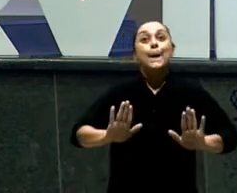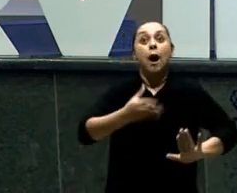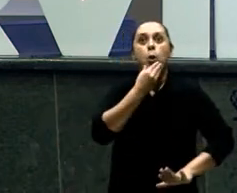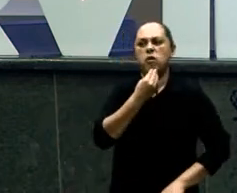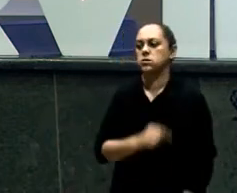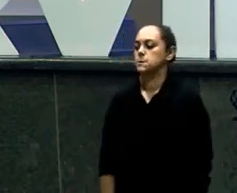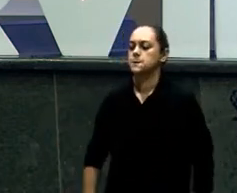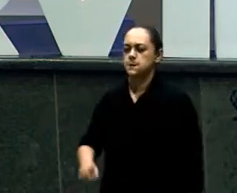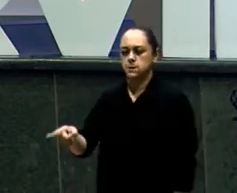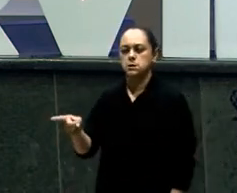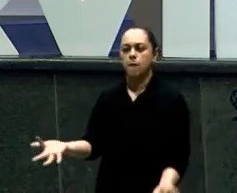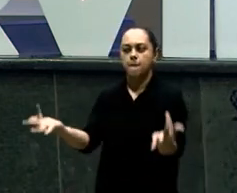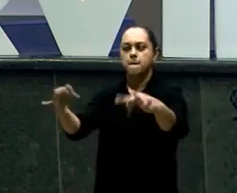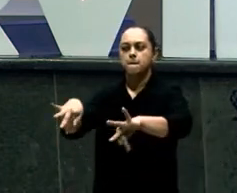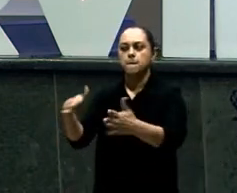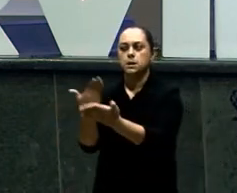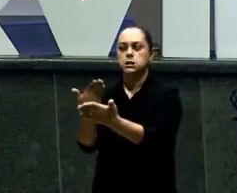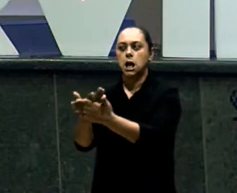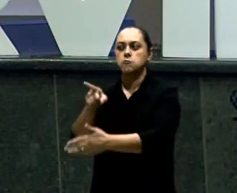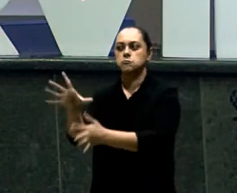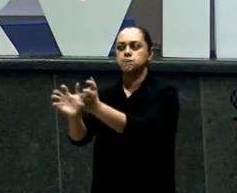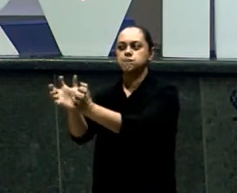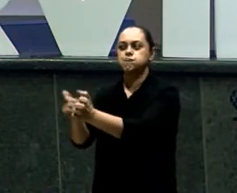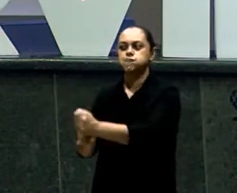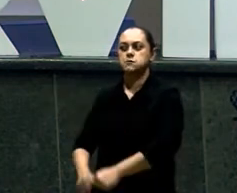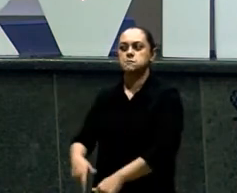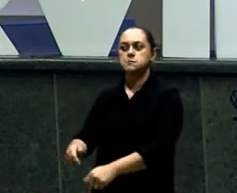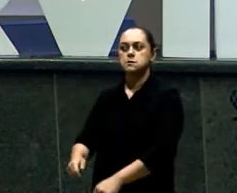E pensa na loucura Que foi Eu apanhei